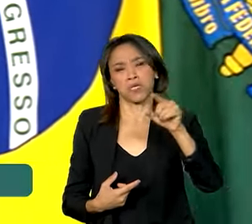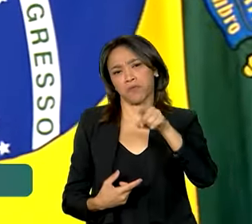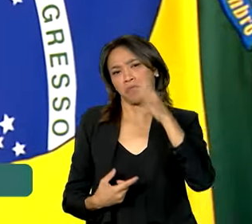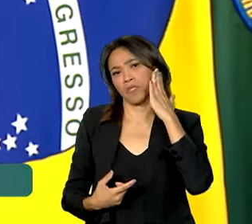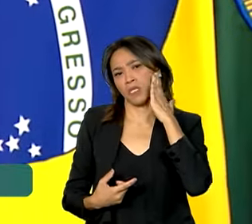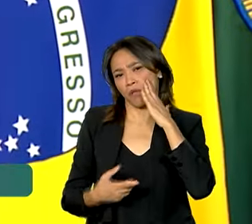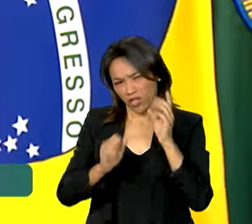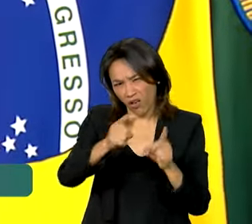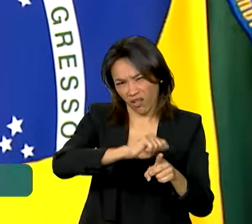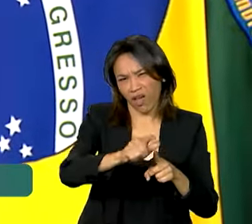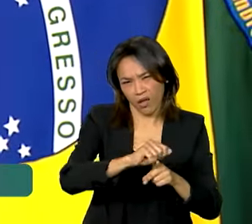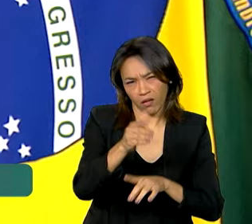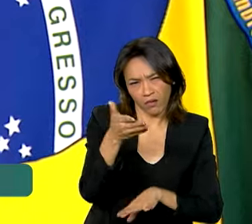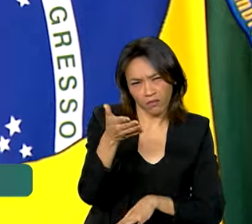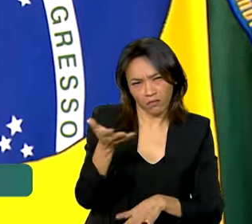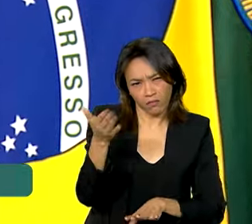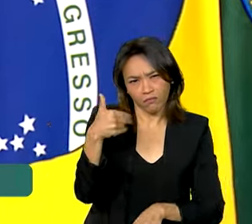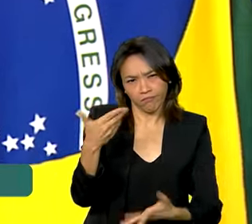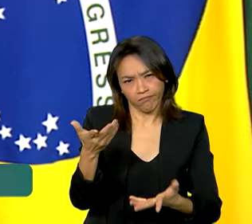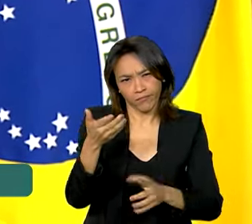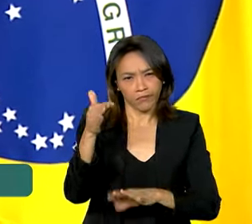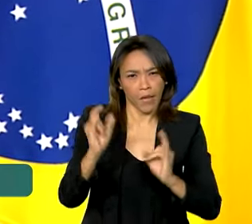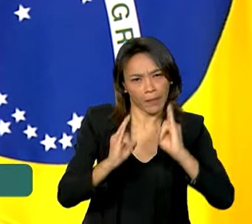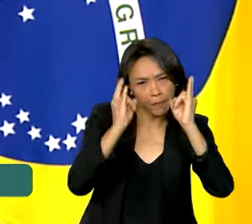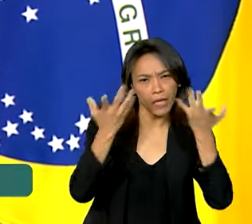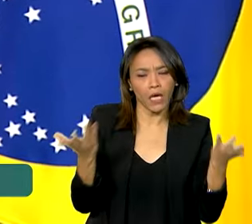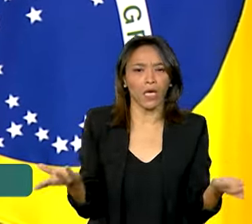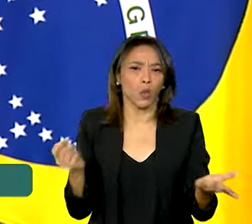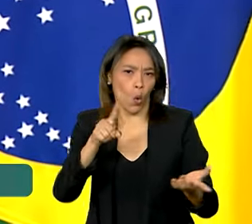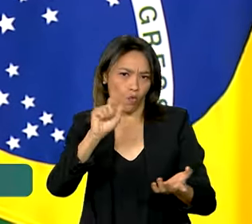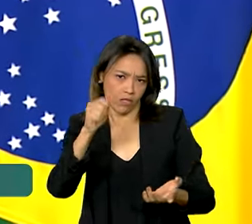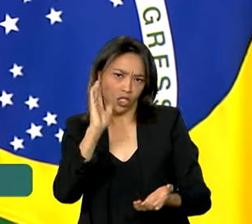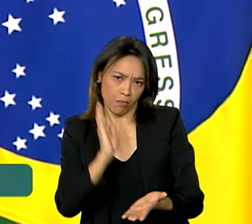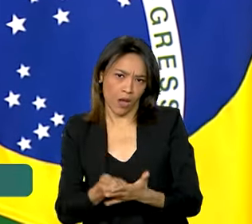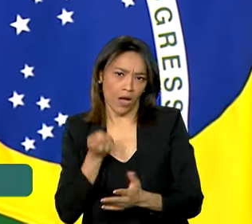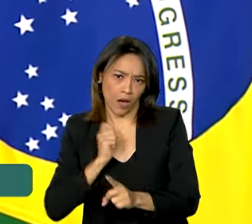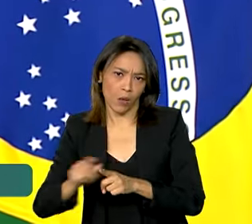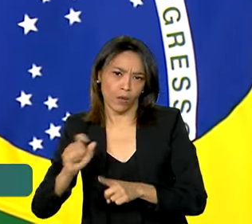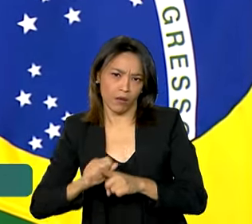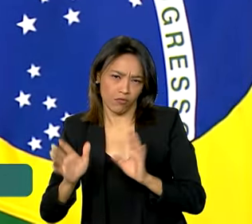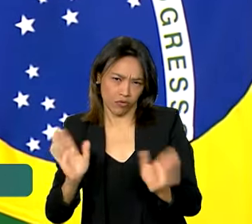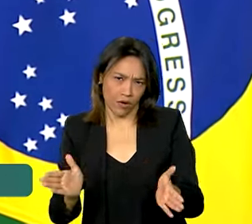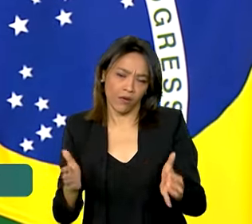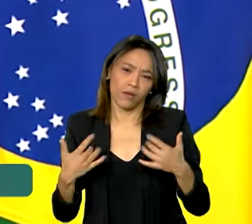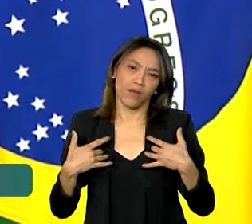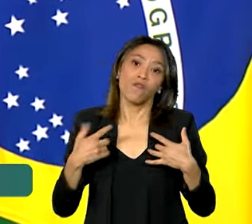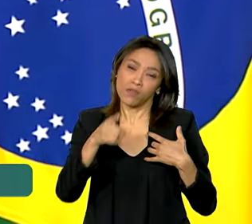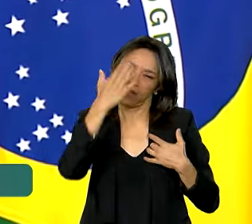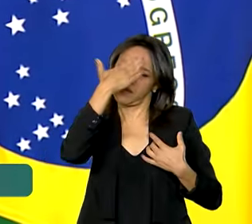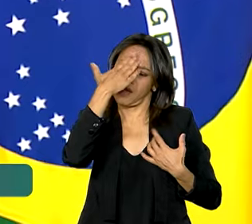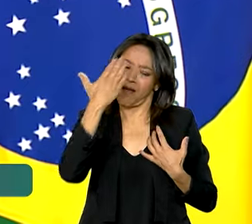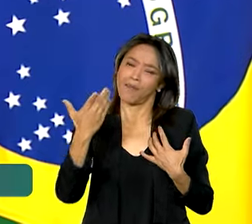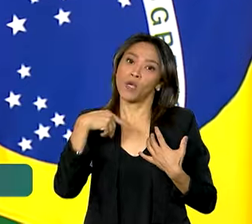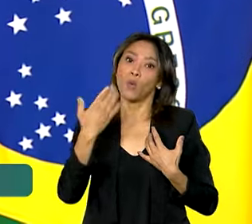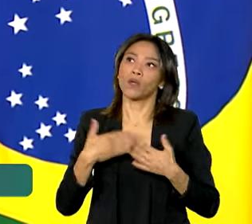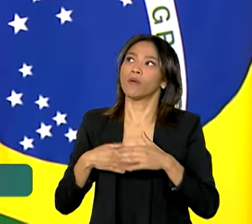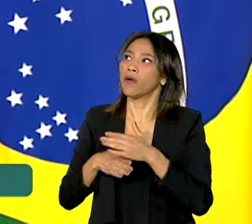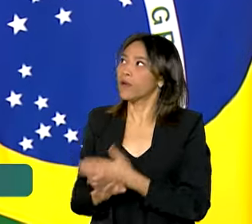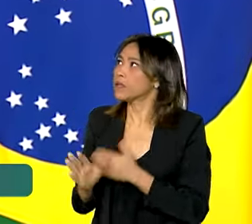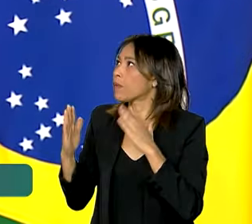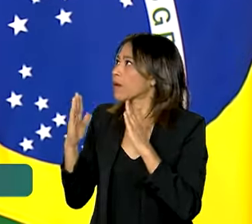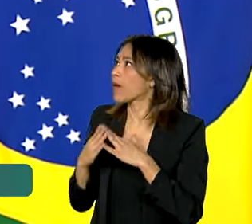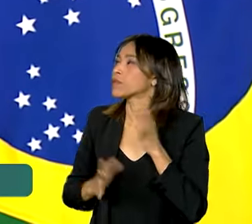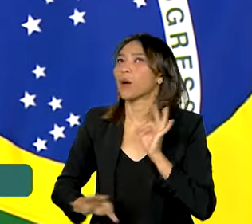alugaram apartamento para alguém ou se vocês já pagaram aluguel, vocês sabem que quando a gente entra numa casa para